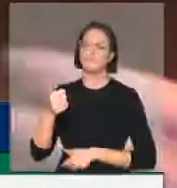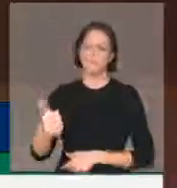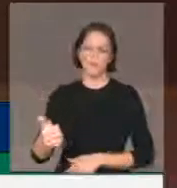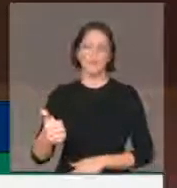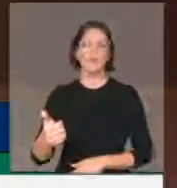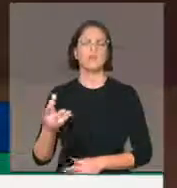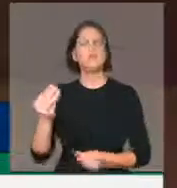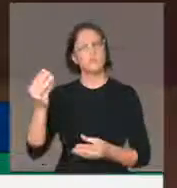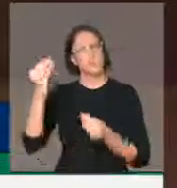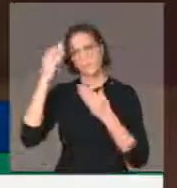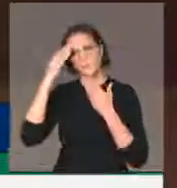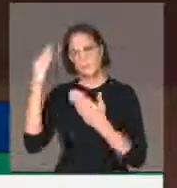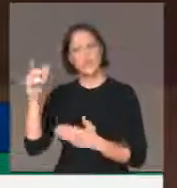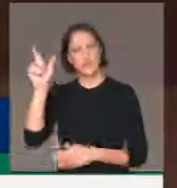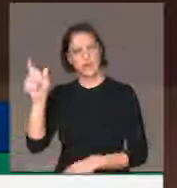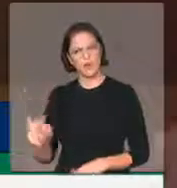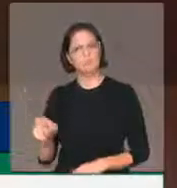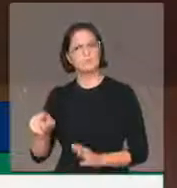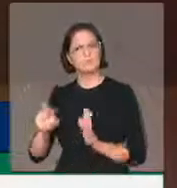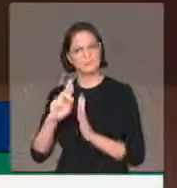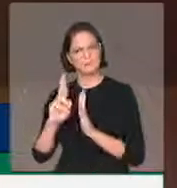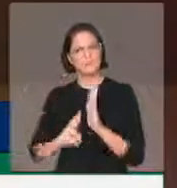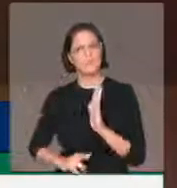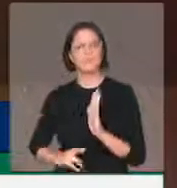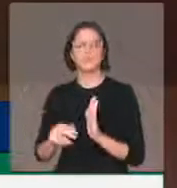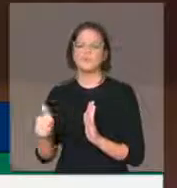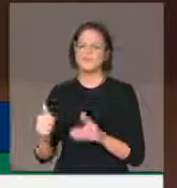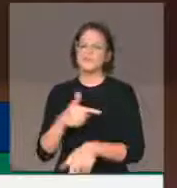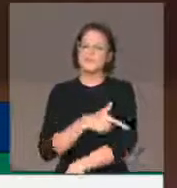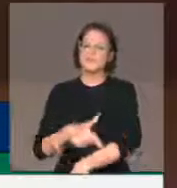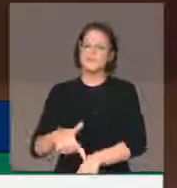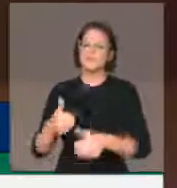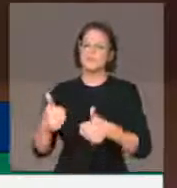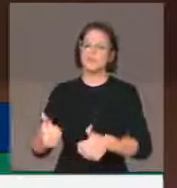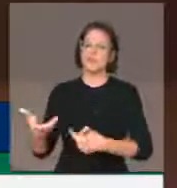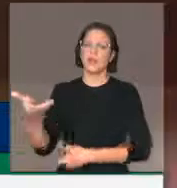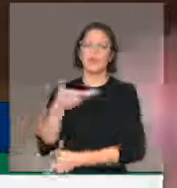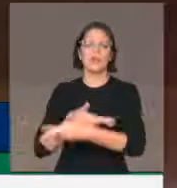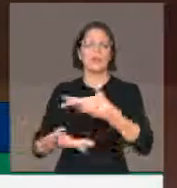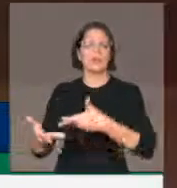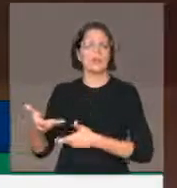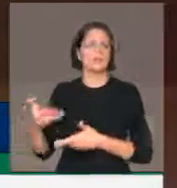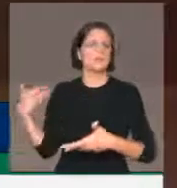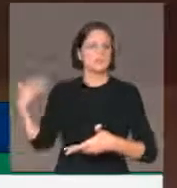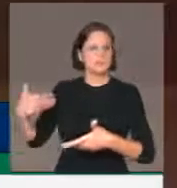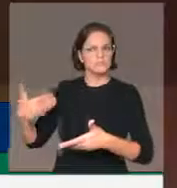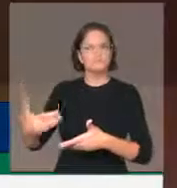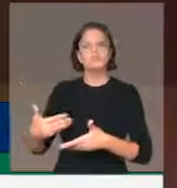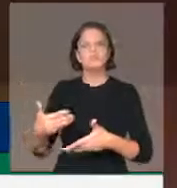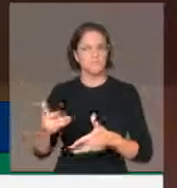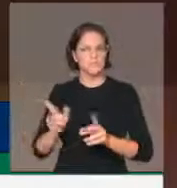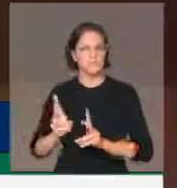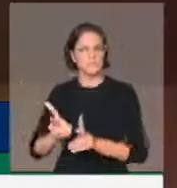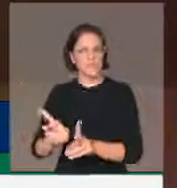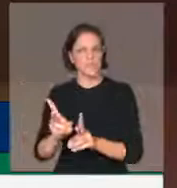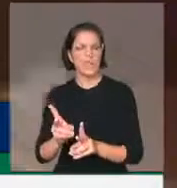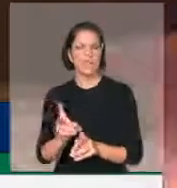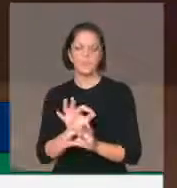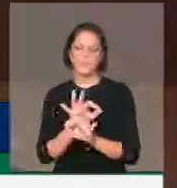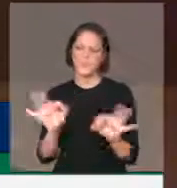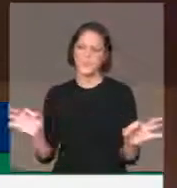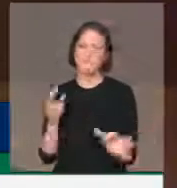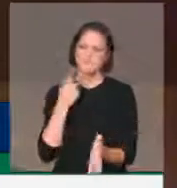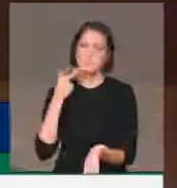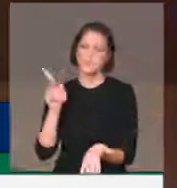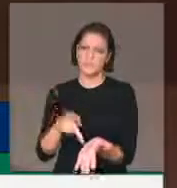o nosso muito obrigado pela lisura com que você nos comportou, com que você se comportou durante todo o tempo conosco. Sendo